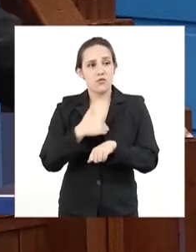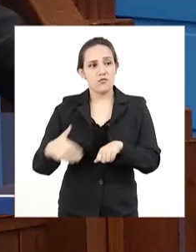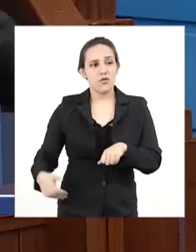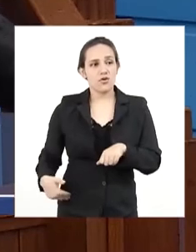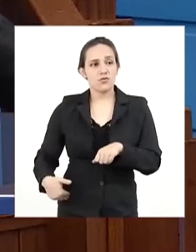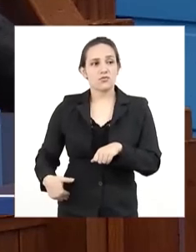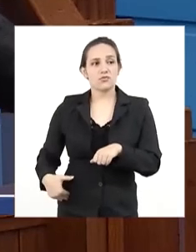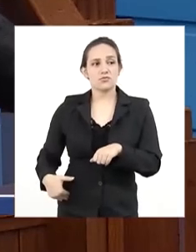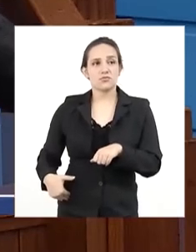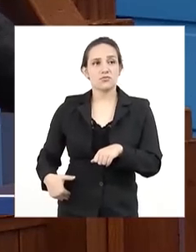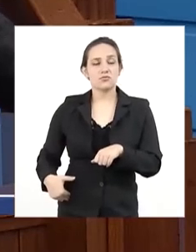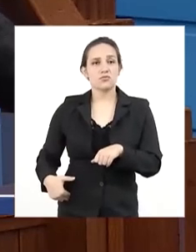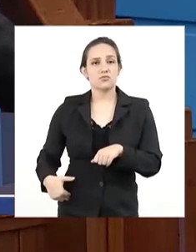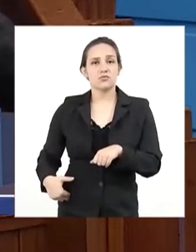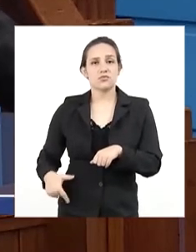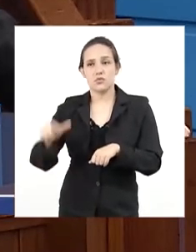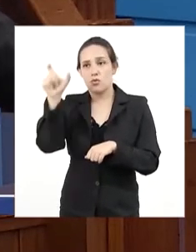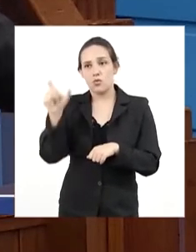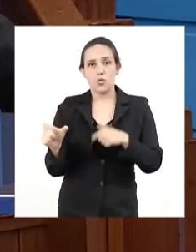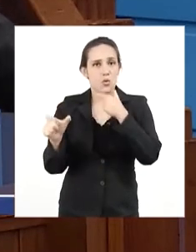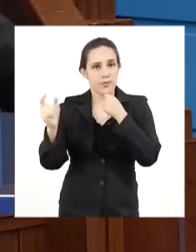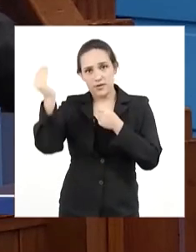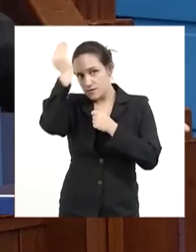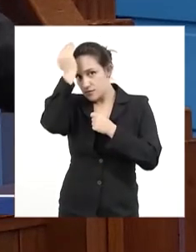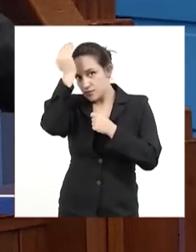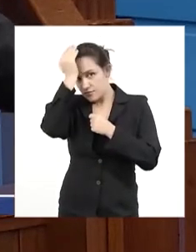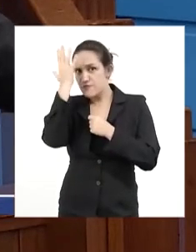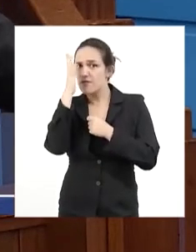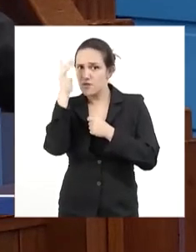fevereiro.